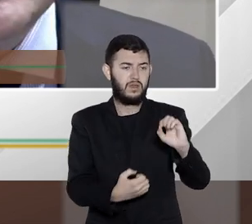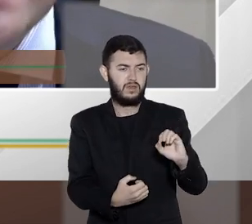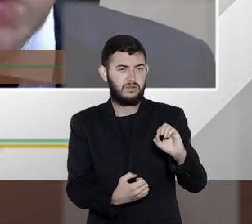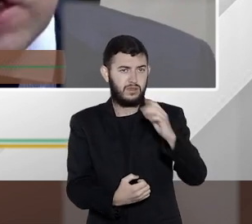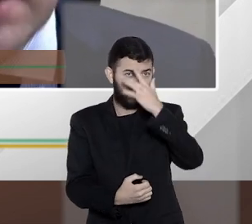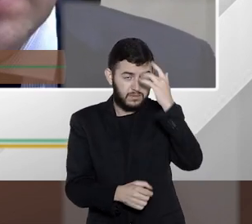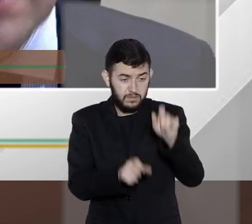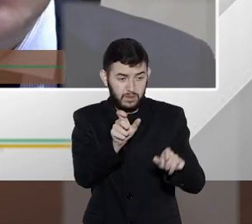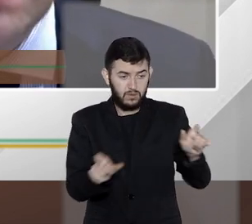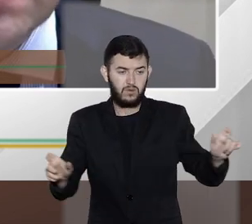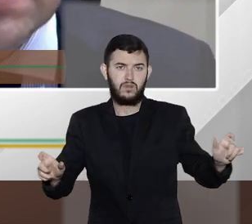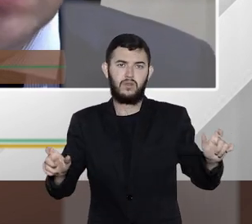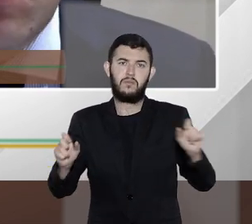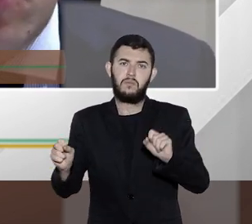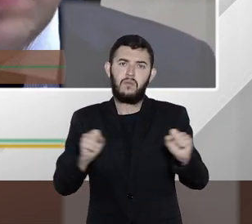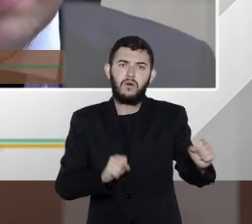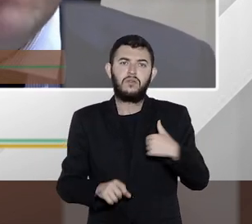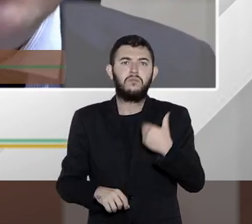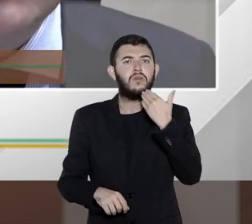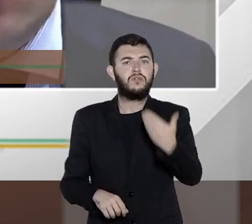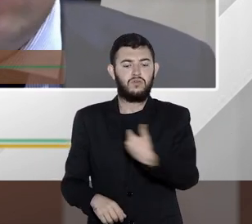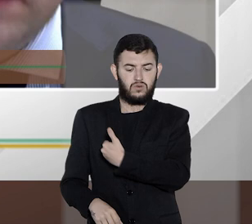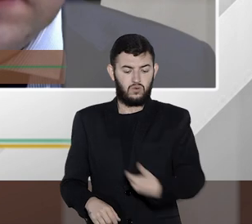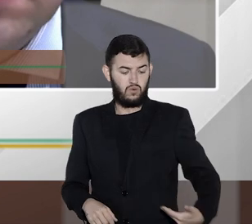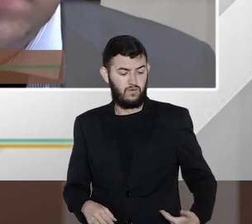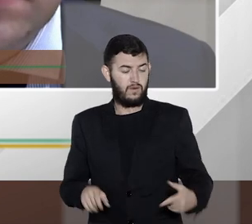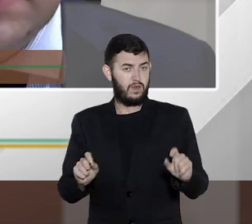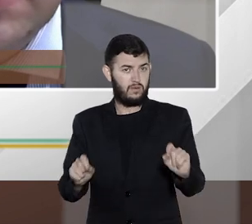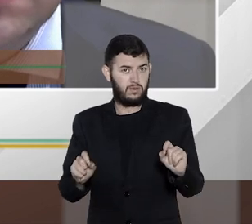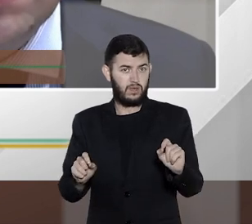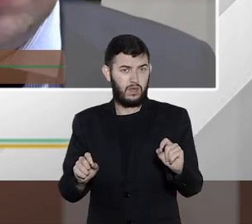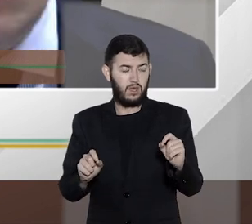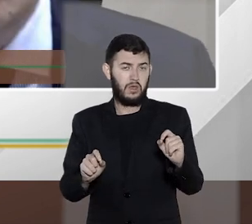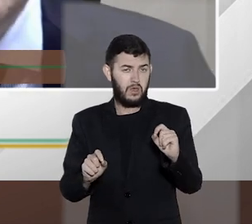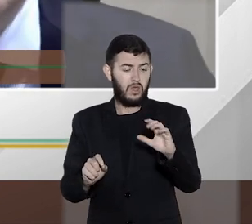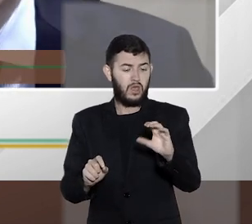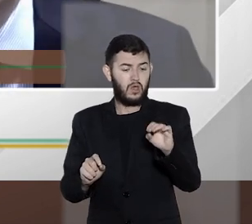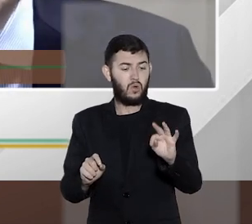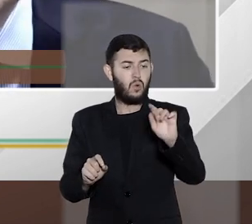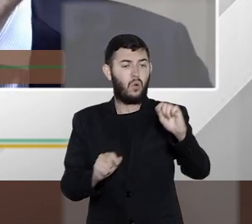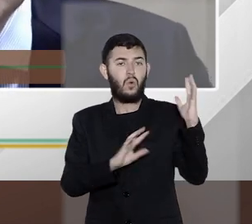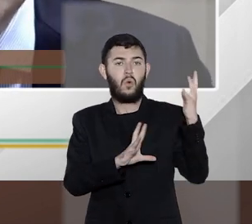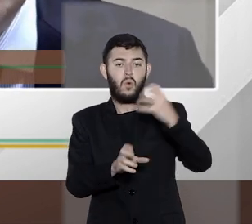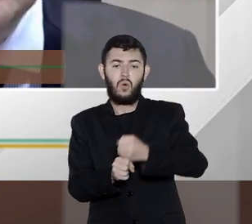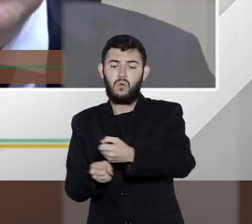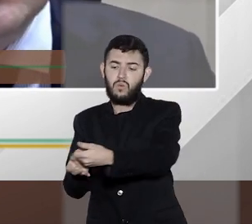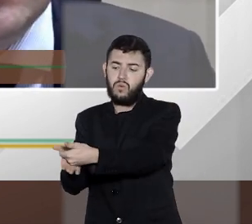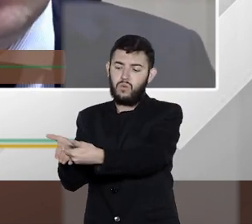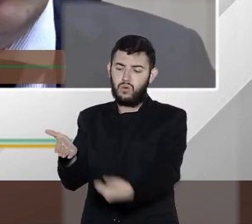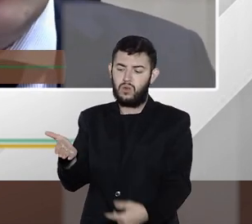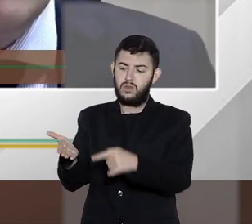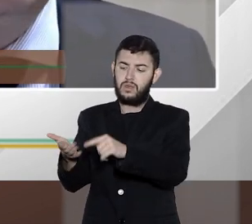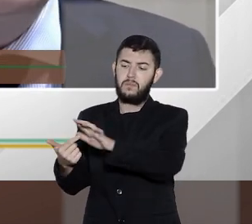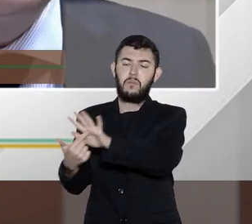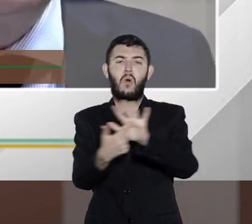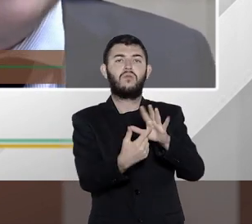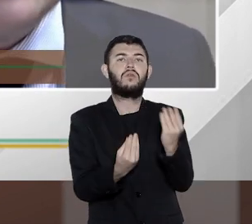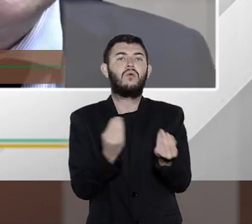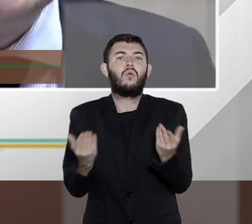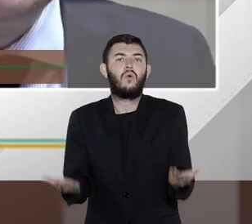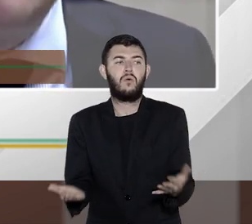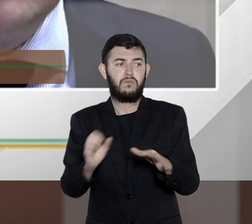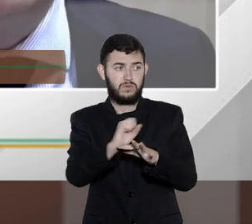podem exigir que a administração pública prece contas, né, diga como que é a segurança investida, qual a